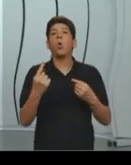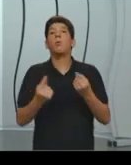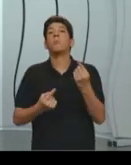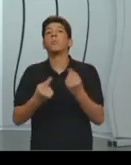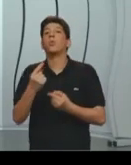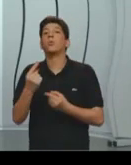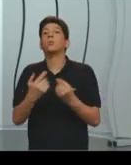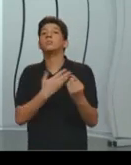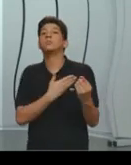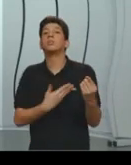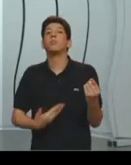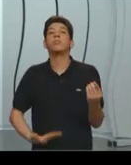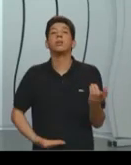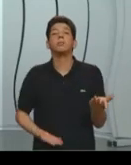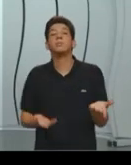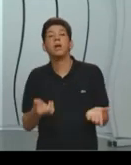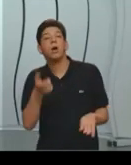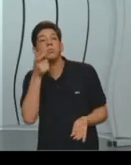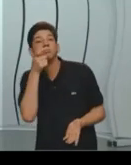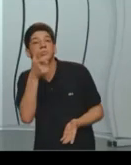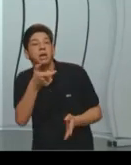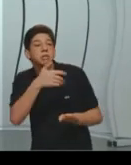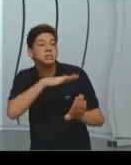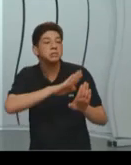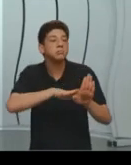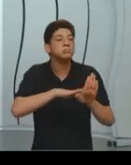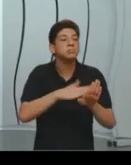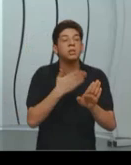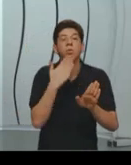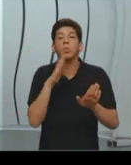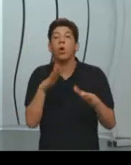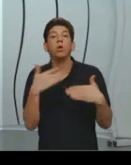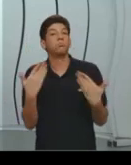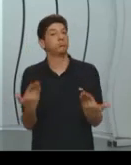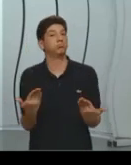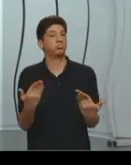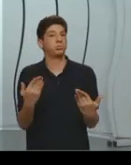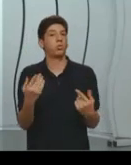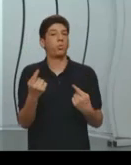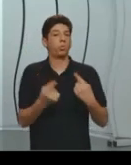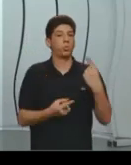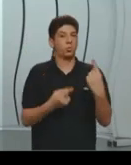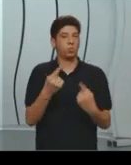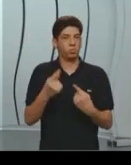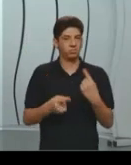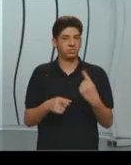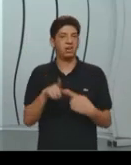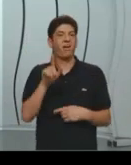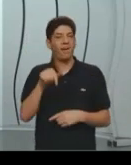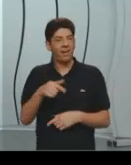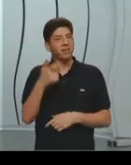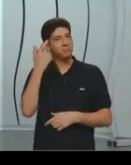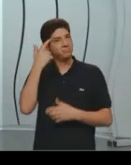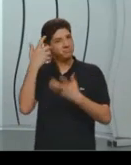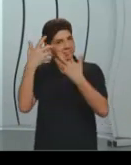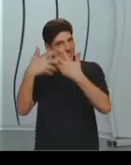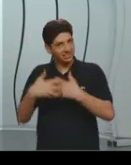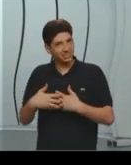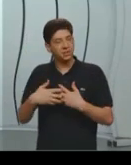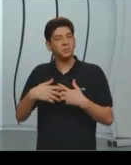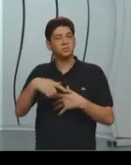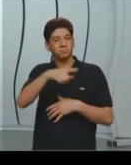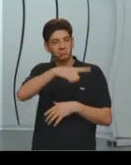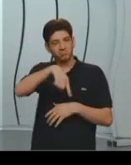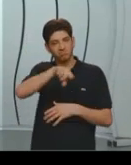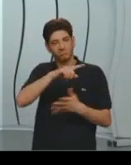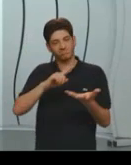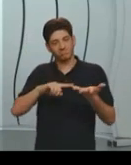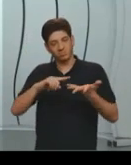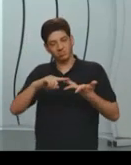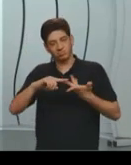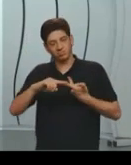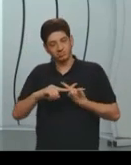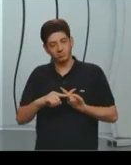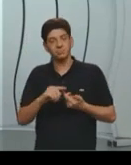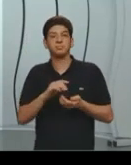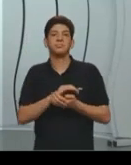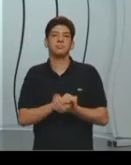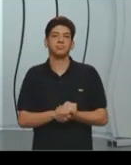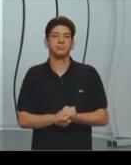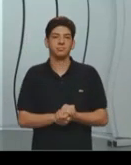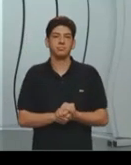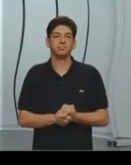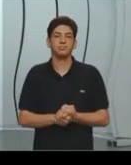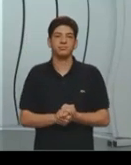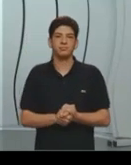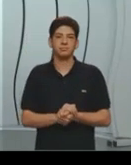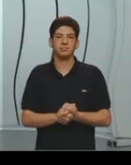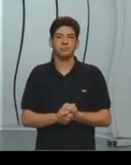governamentais, tem interesse, lutas econômicas ali? A nossa discussão, geralmente, quando a gente faz, e eu pessoalmente estudo isso, vai mostrar, evidenciar isso, e